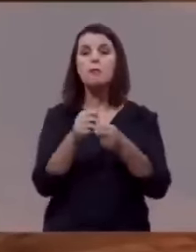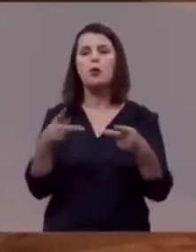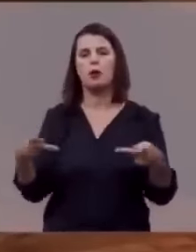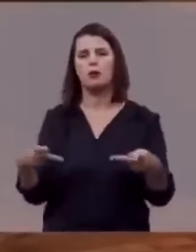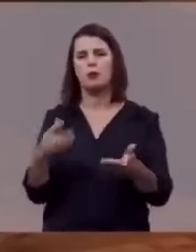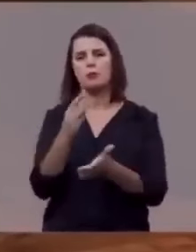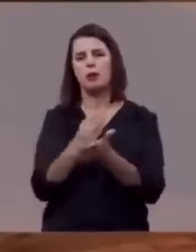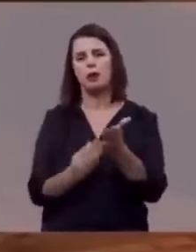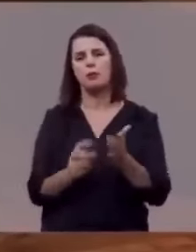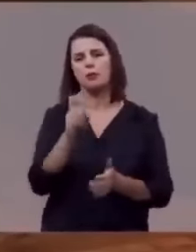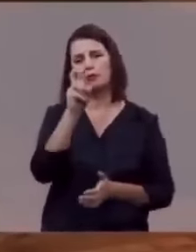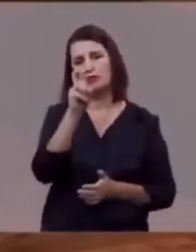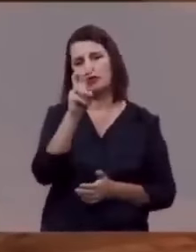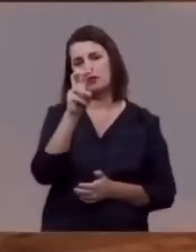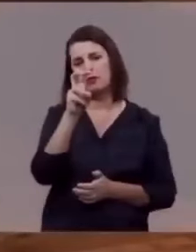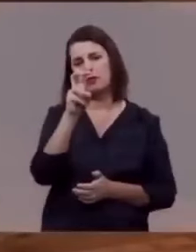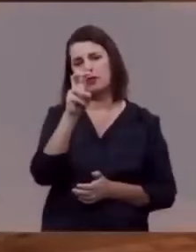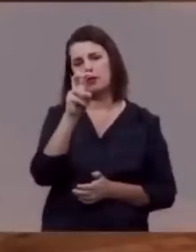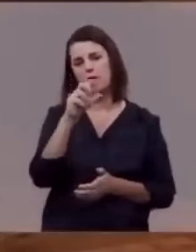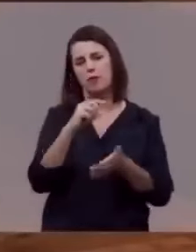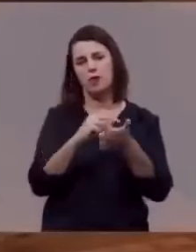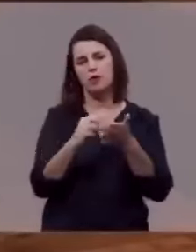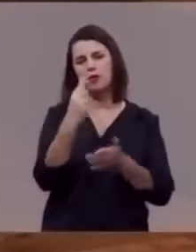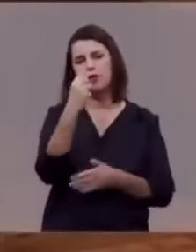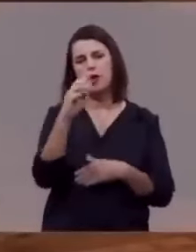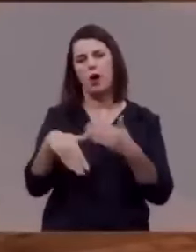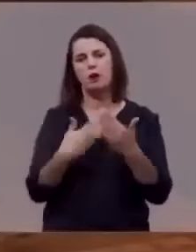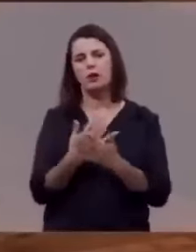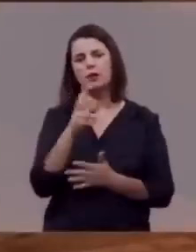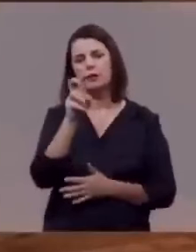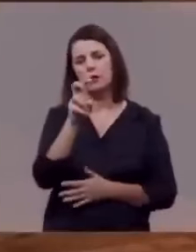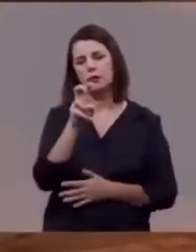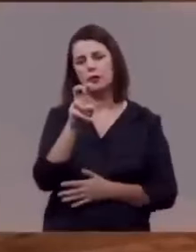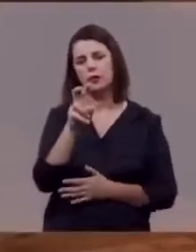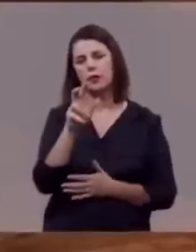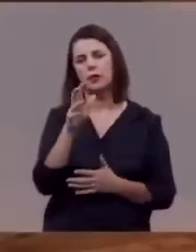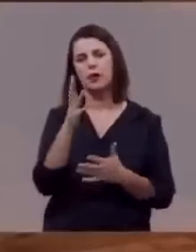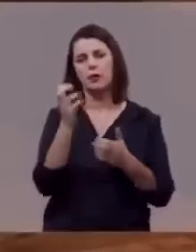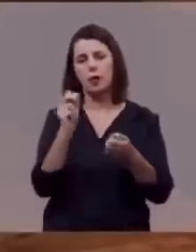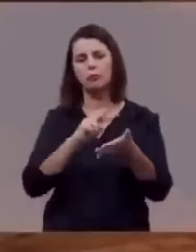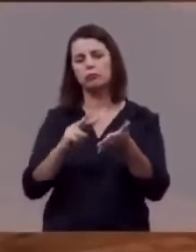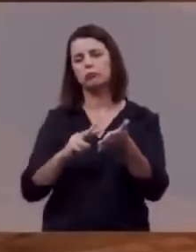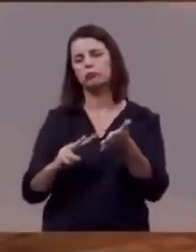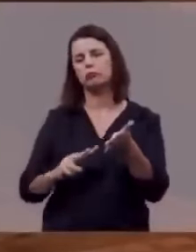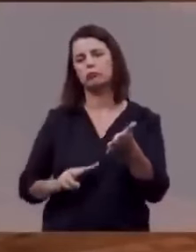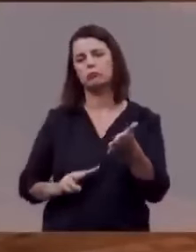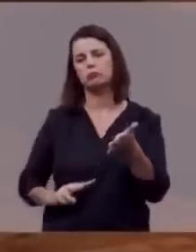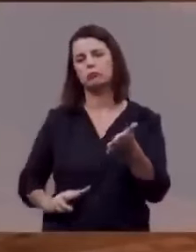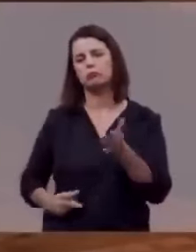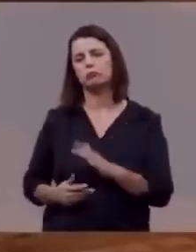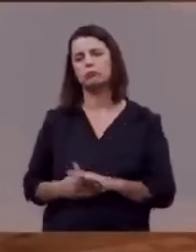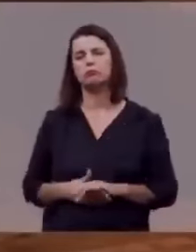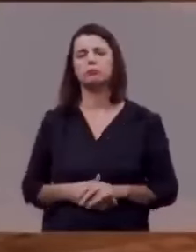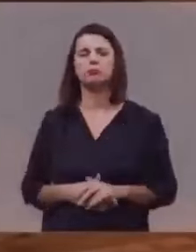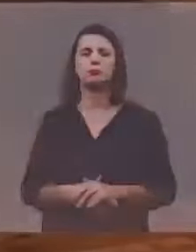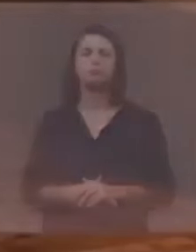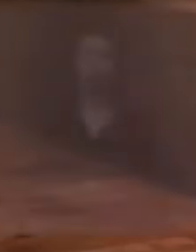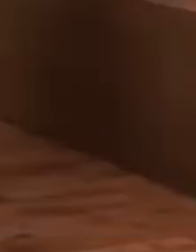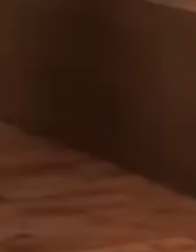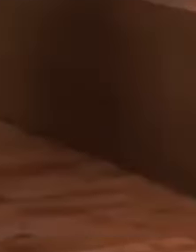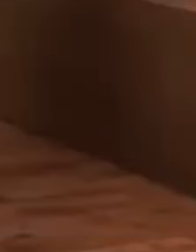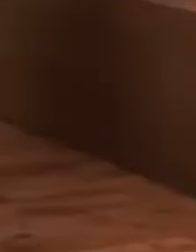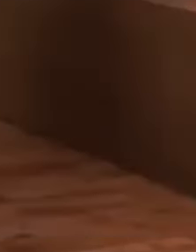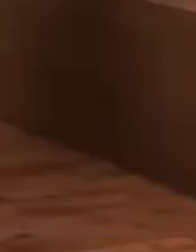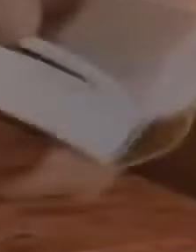Apocalipse capítulo 5, versos de 1 a 5. Vamos ouvir a leitura